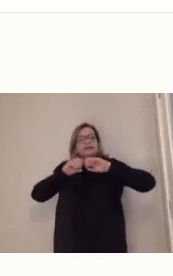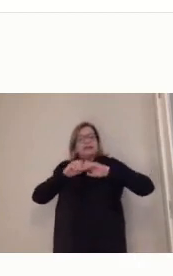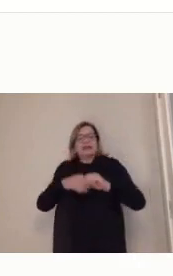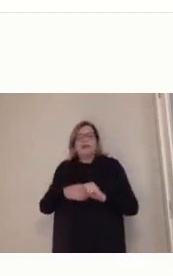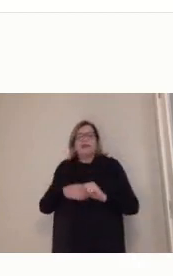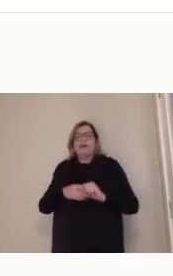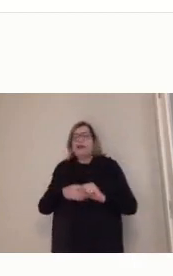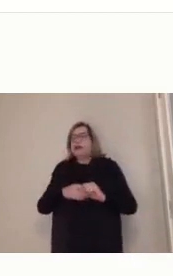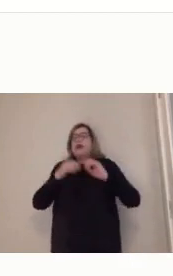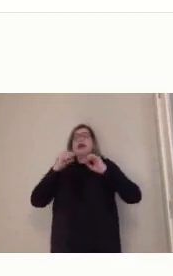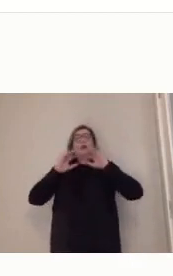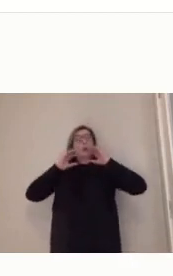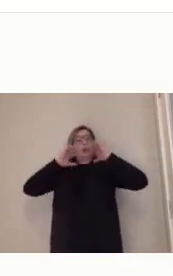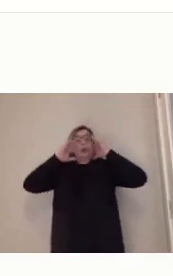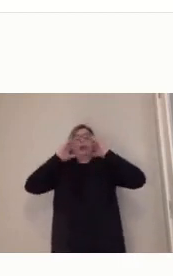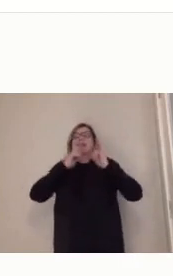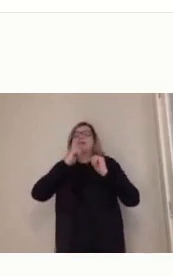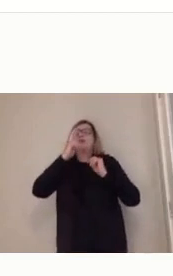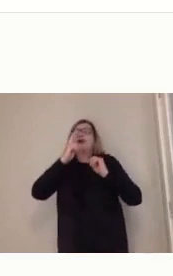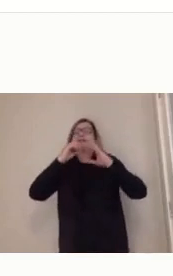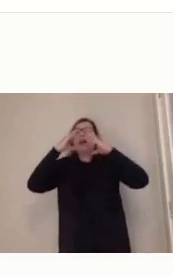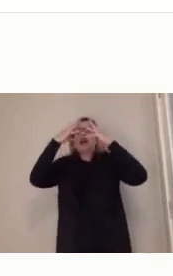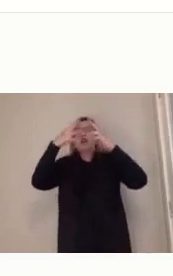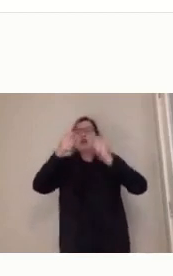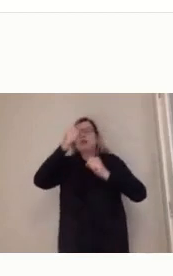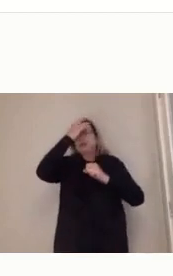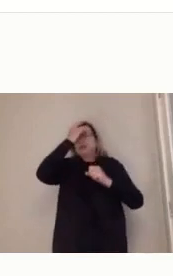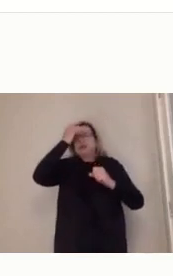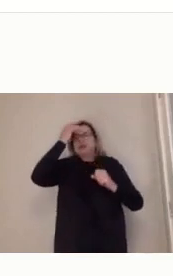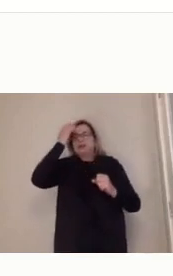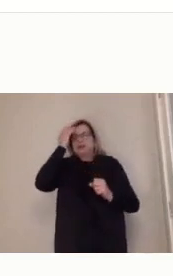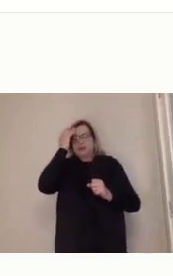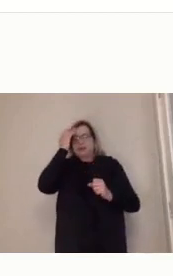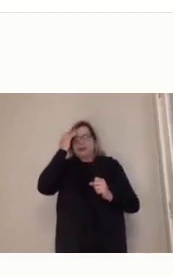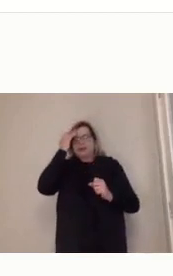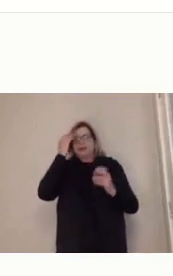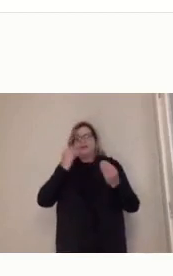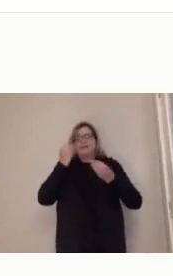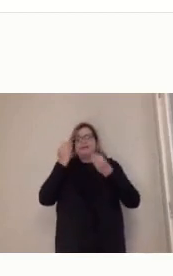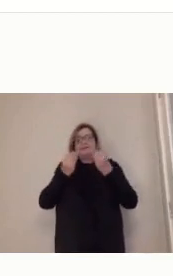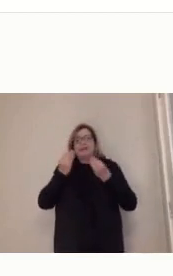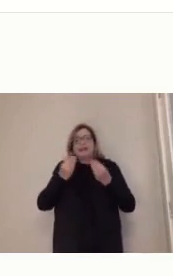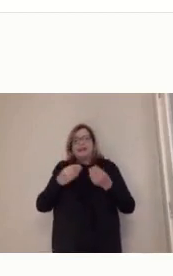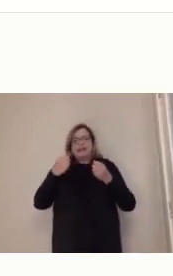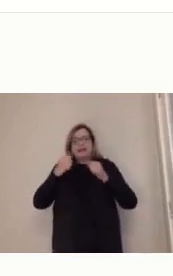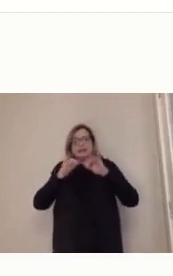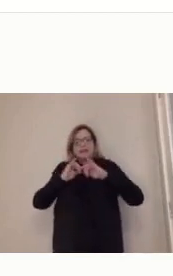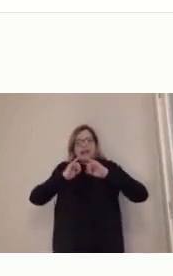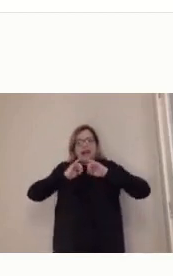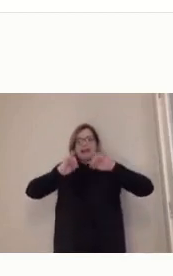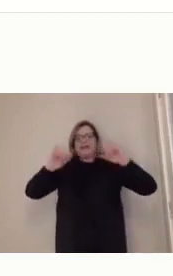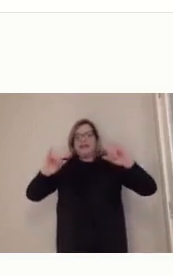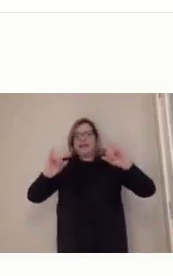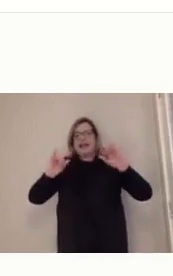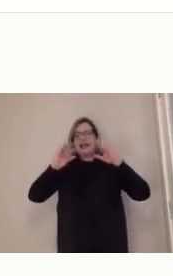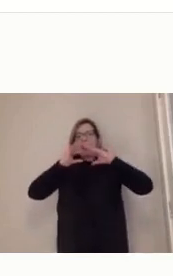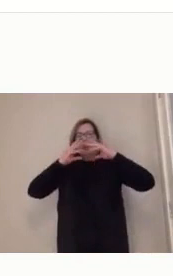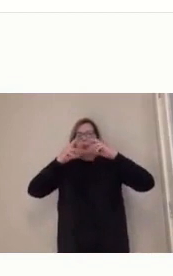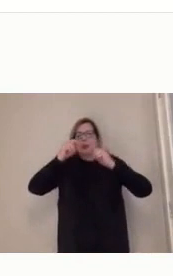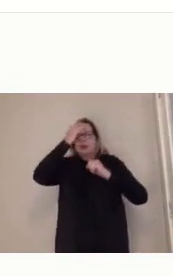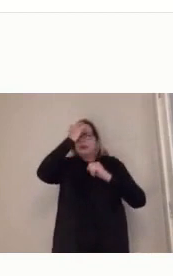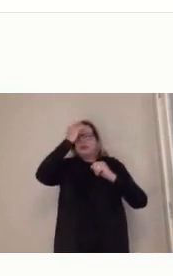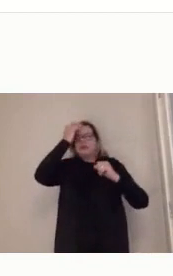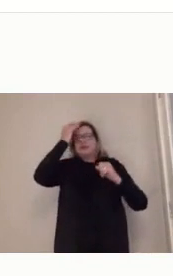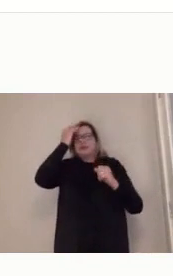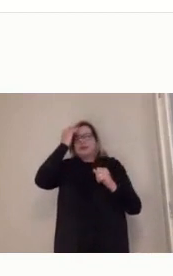a todo mundo. Então, a gente precisa transmitir esse saber a todo mundo. E daí vocês vão me dizer, mas espera aí, estamos vivendo essa